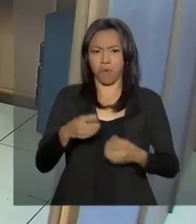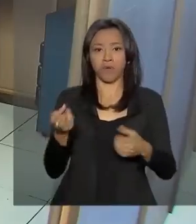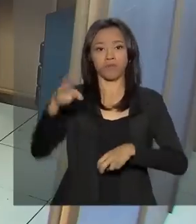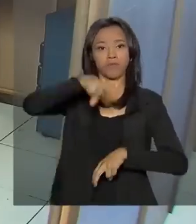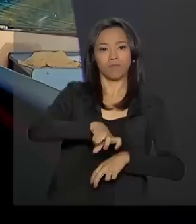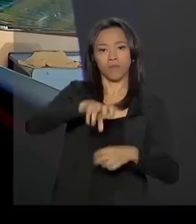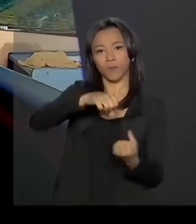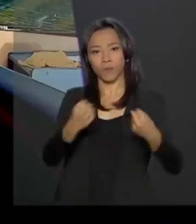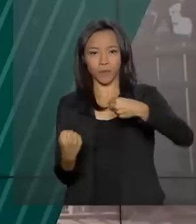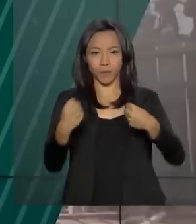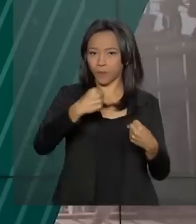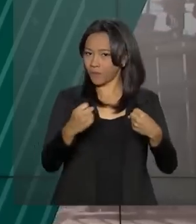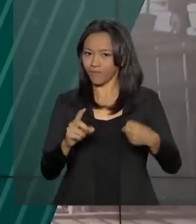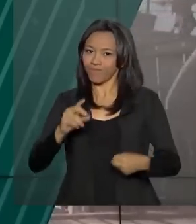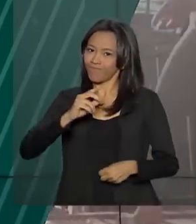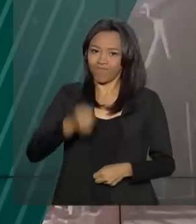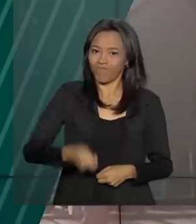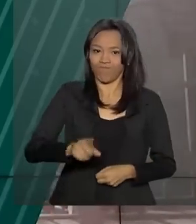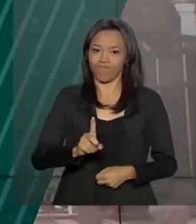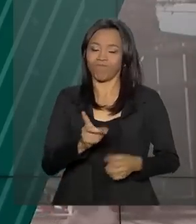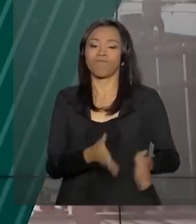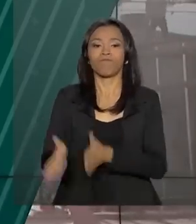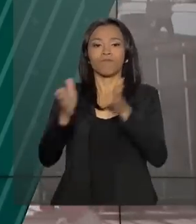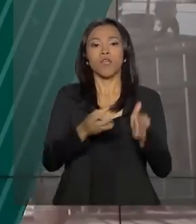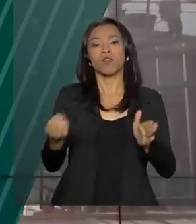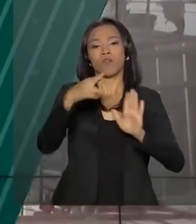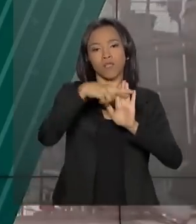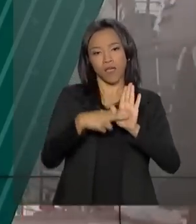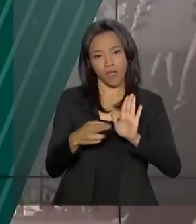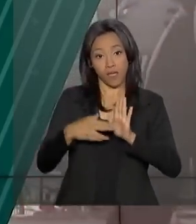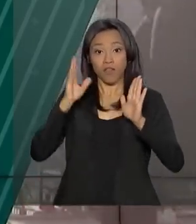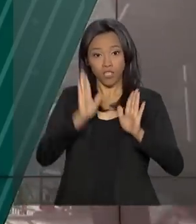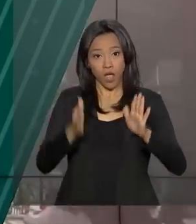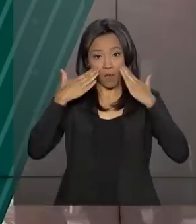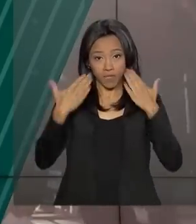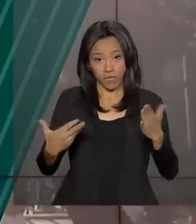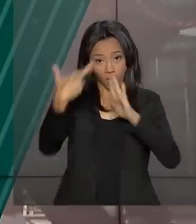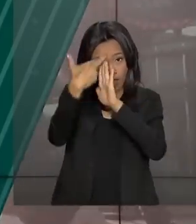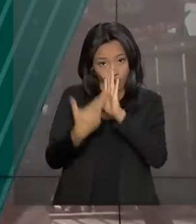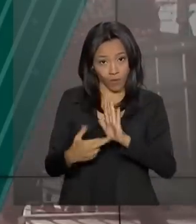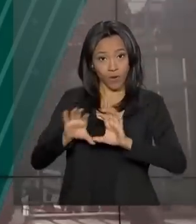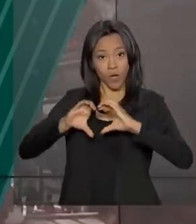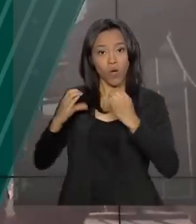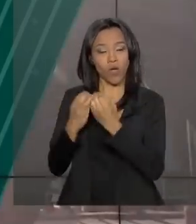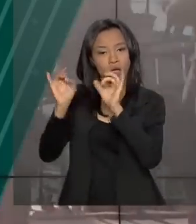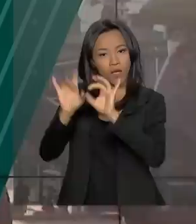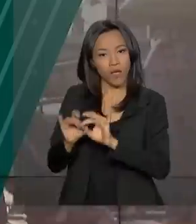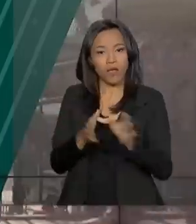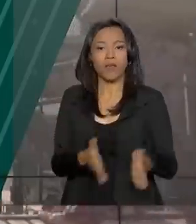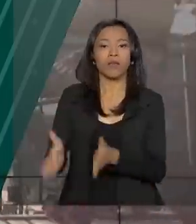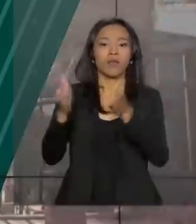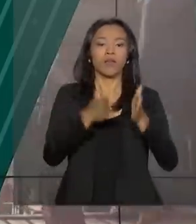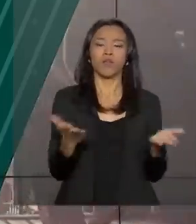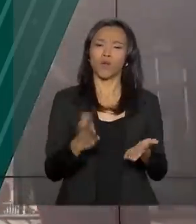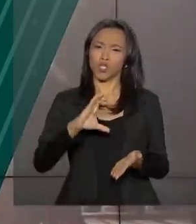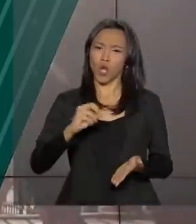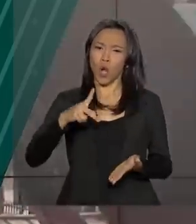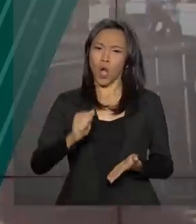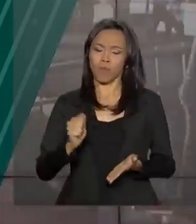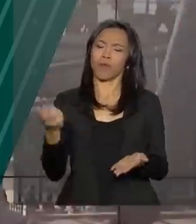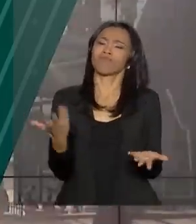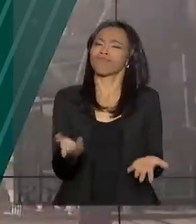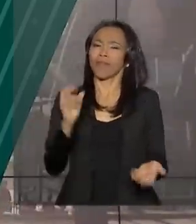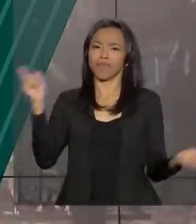nas autoescolas. Nova Previdência, apresentado o relatório na Comissão Especial. E começa hoje a Copa América. Brasil e